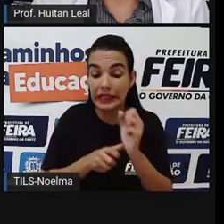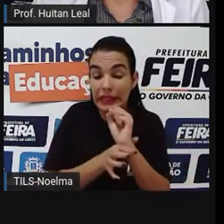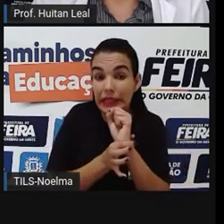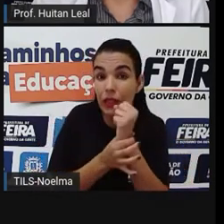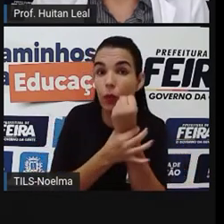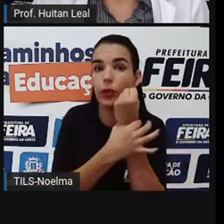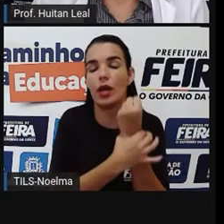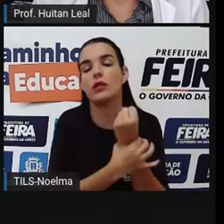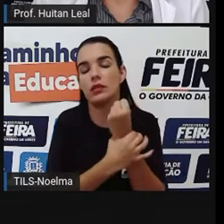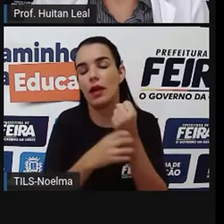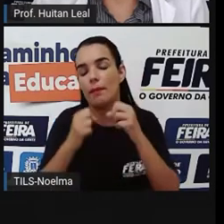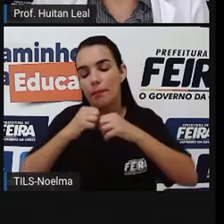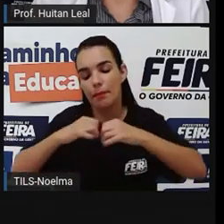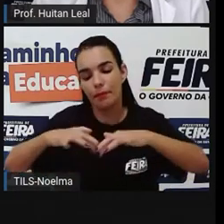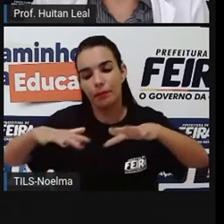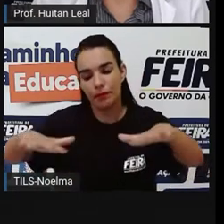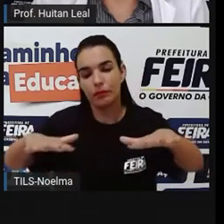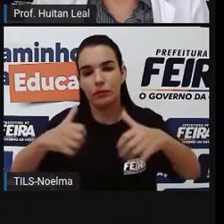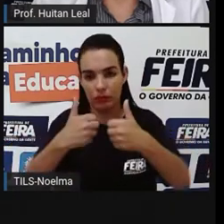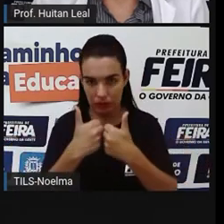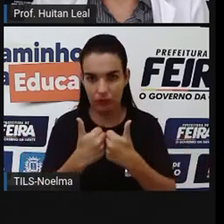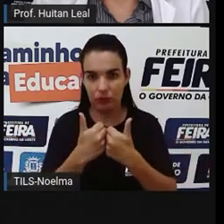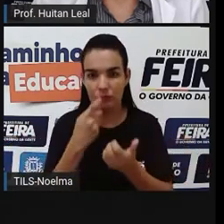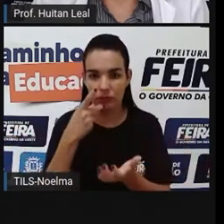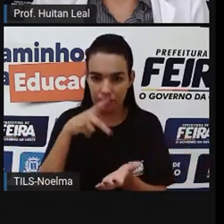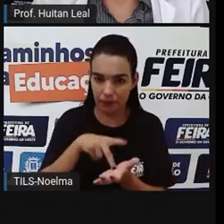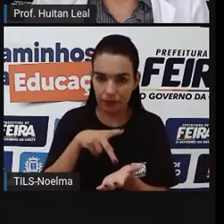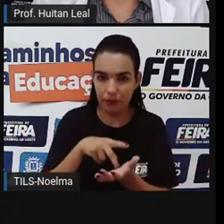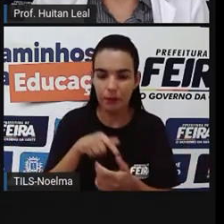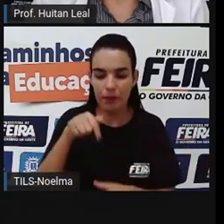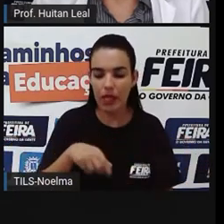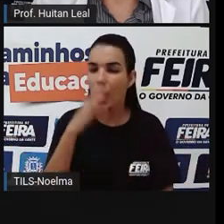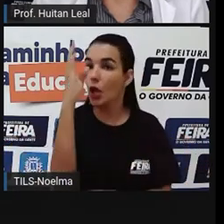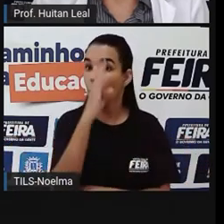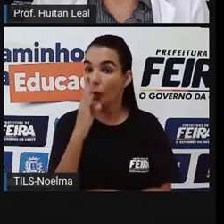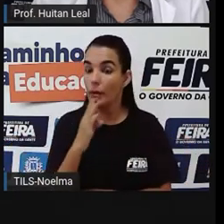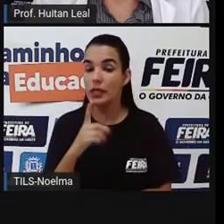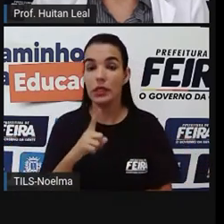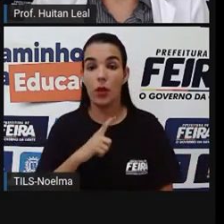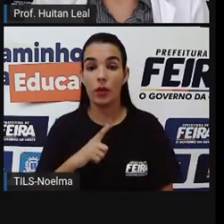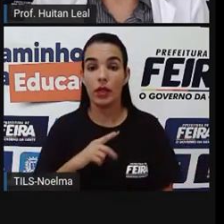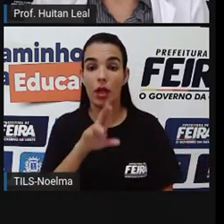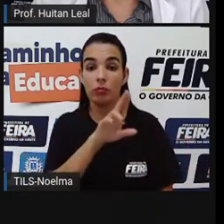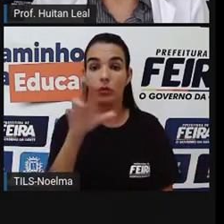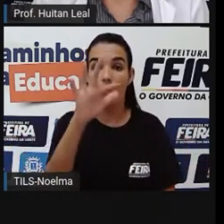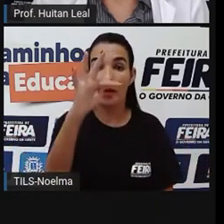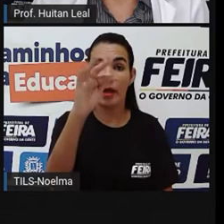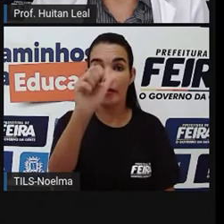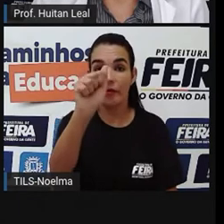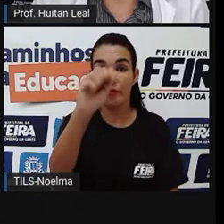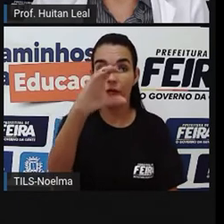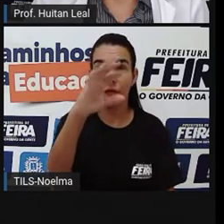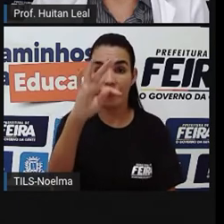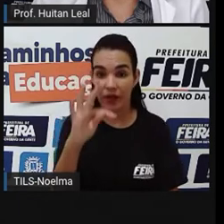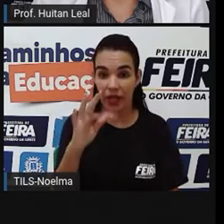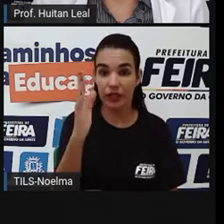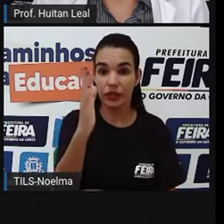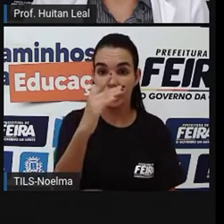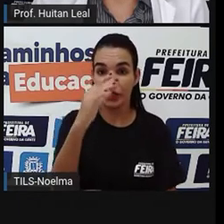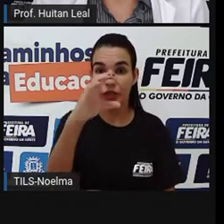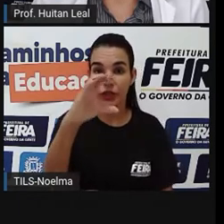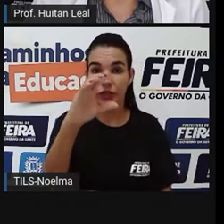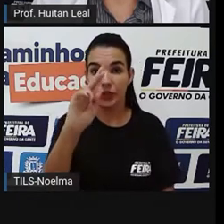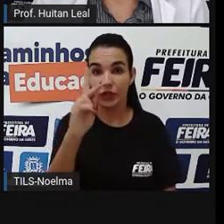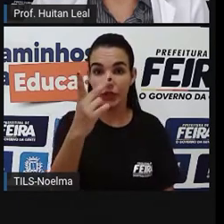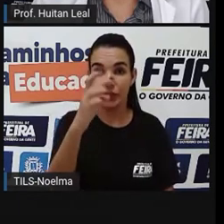de que a informação é verdadeira. No Brasil, existem as fact-checking, que são agências especializadas